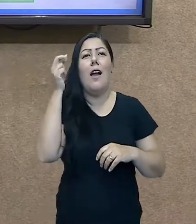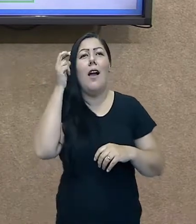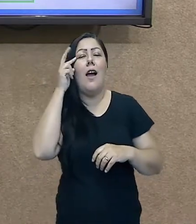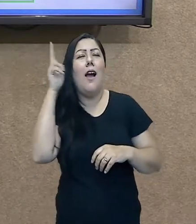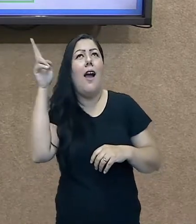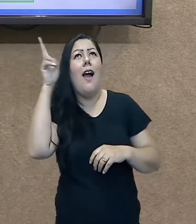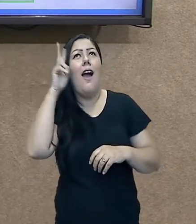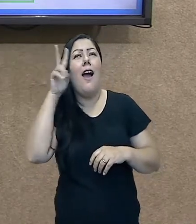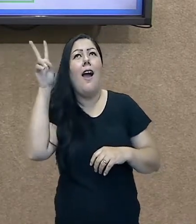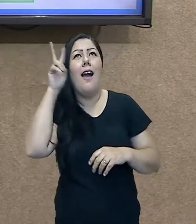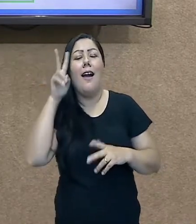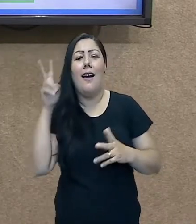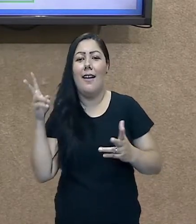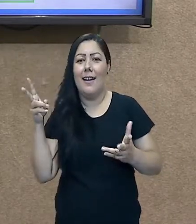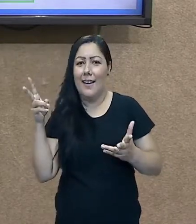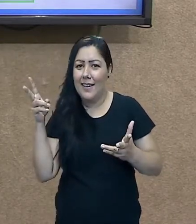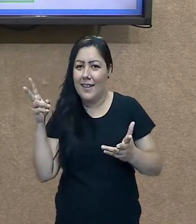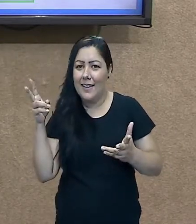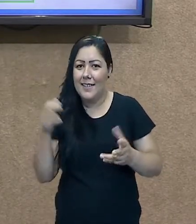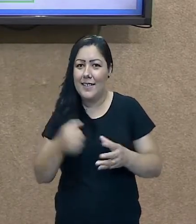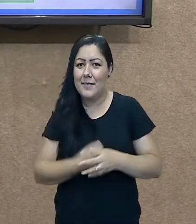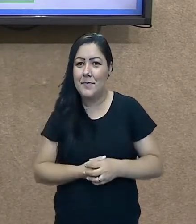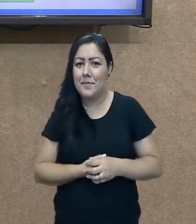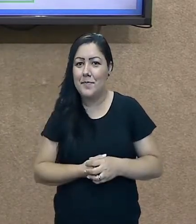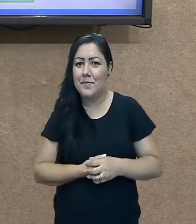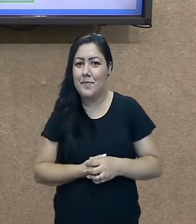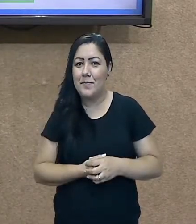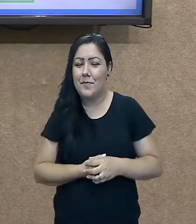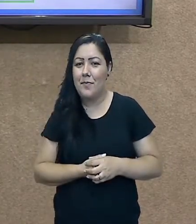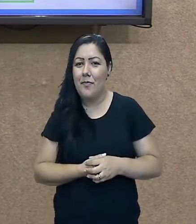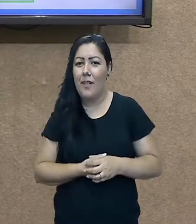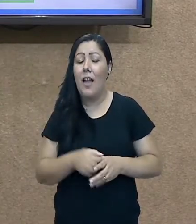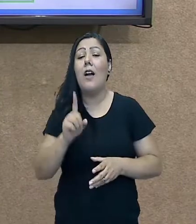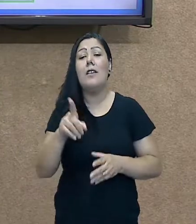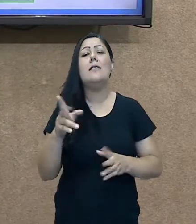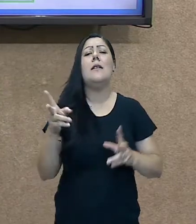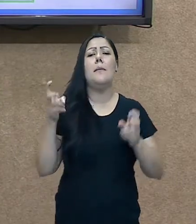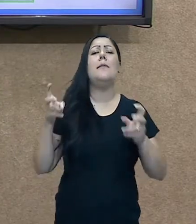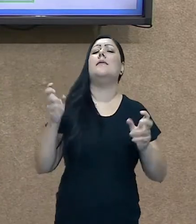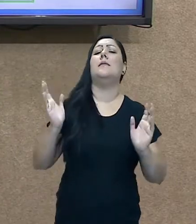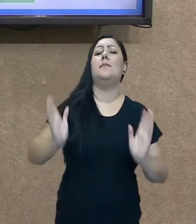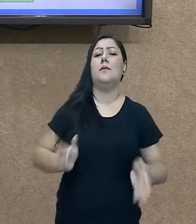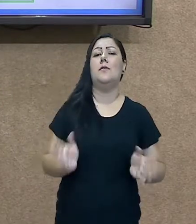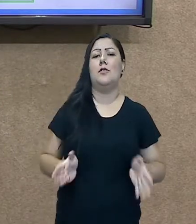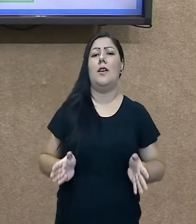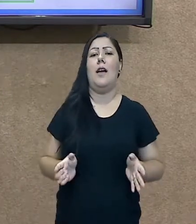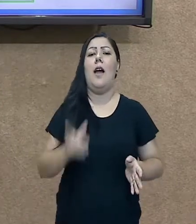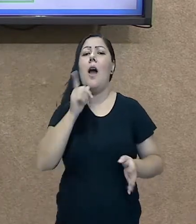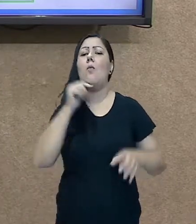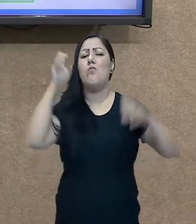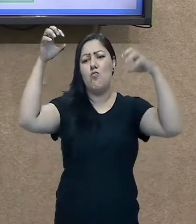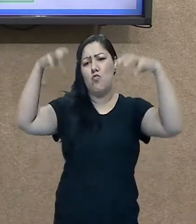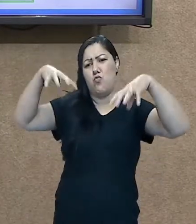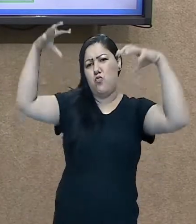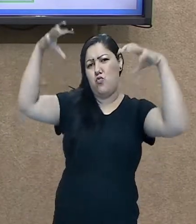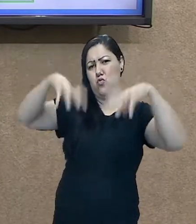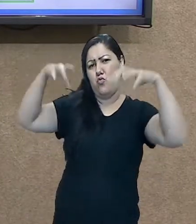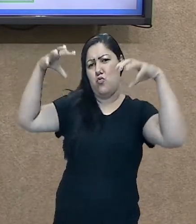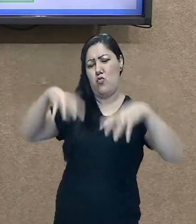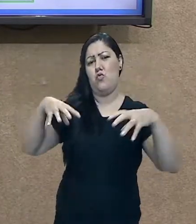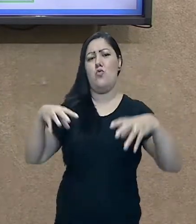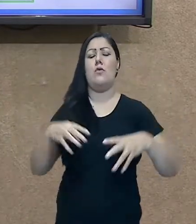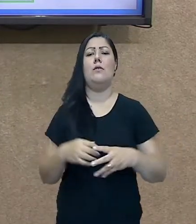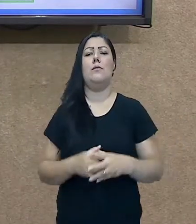Você já reparou quando começa a chover, principalmente na nossa região, que é assim, esse clima assim, quente, agradável, né?